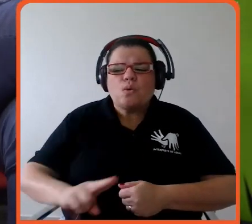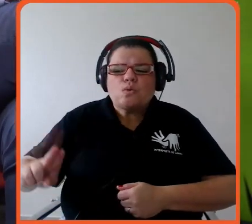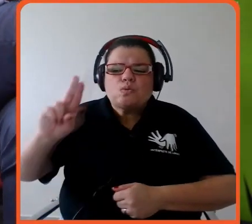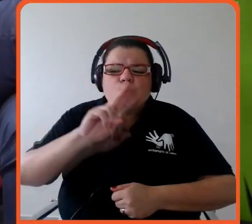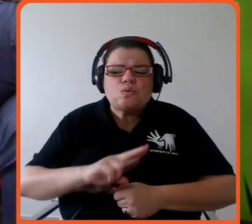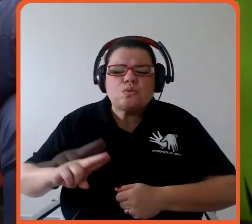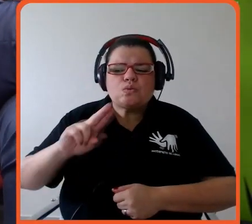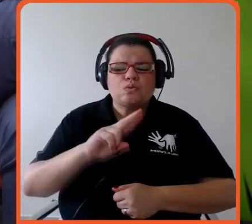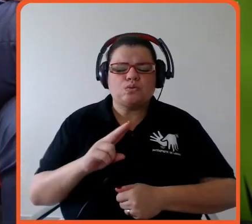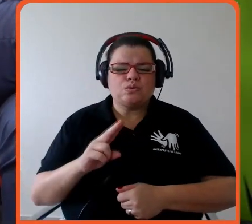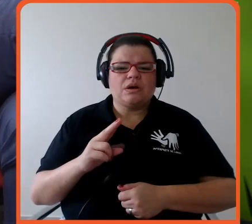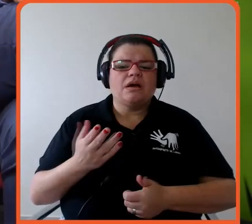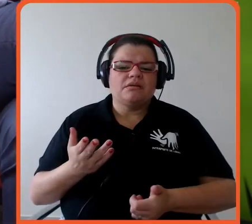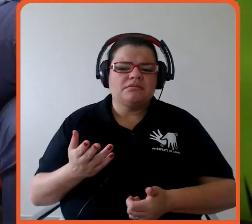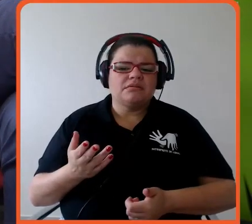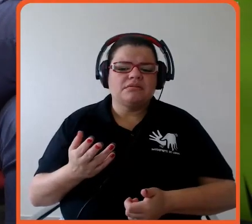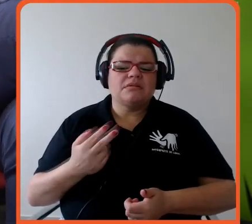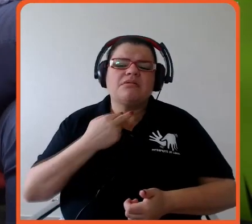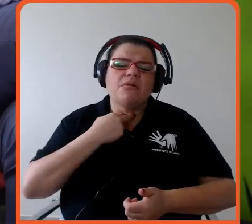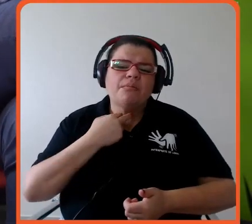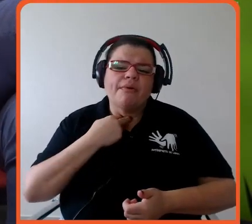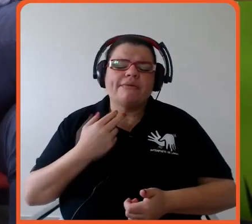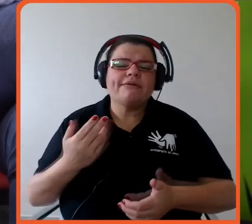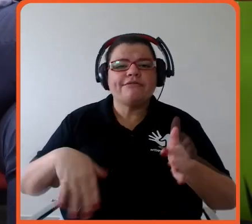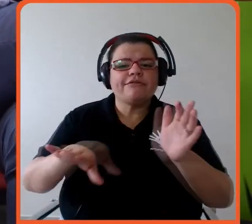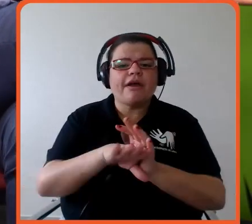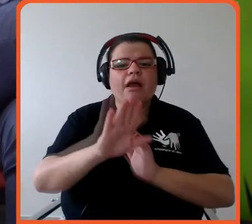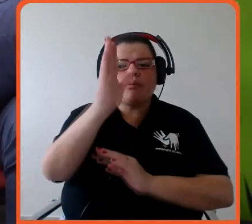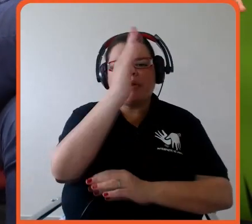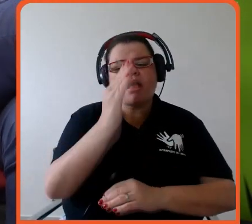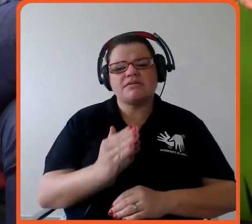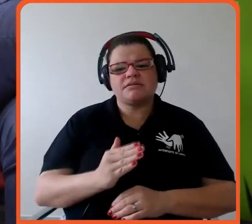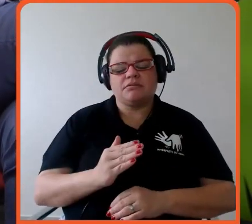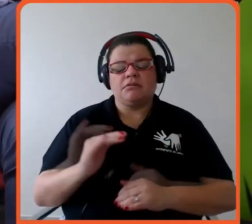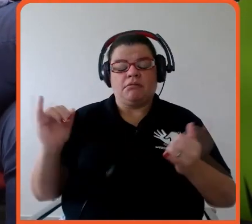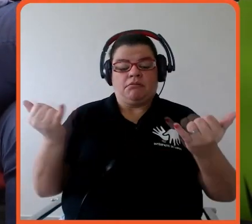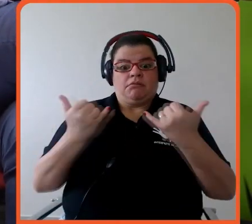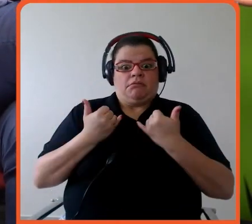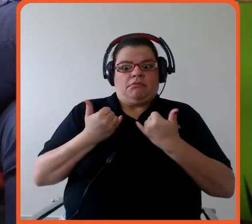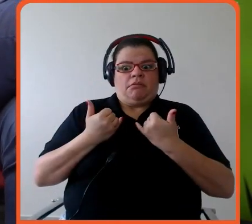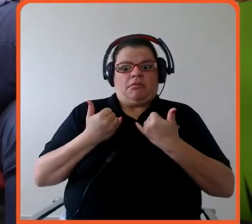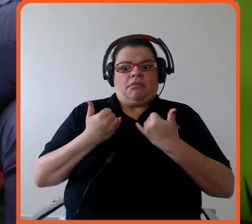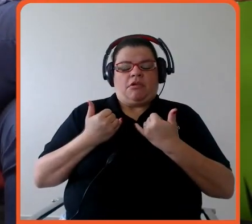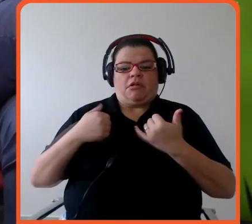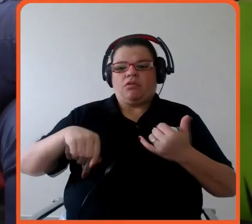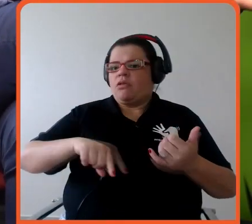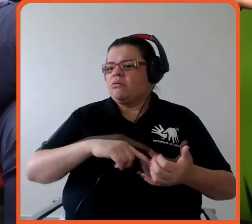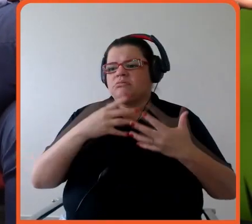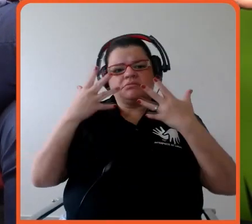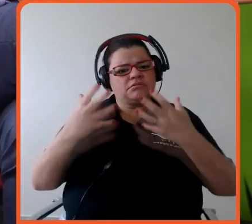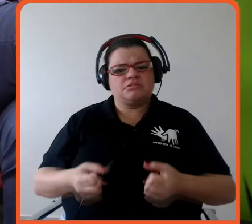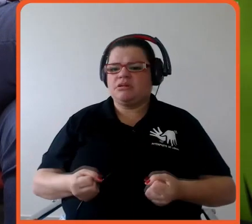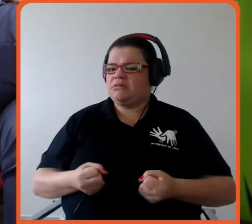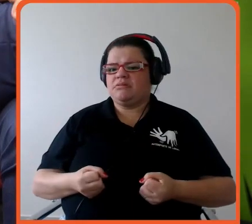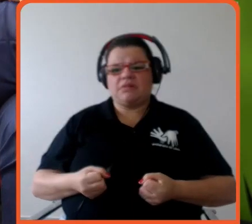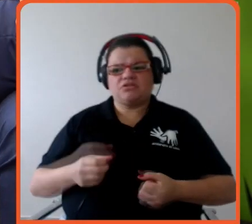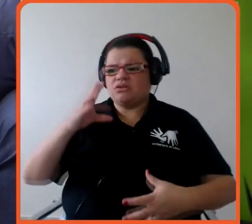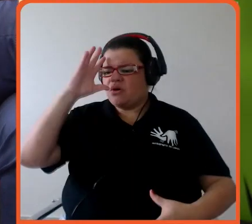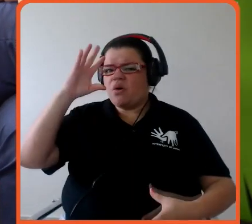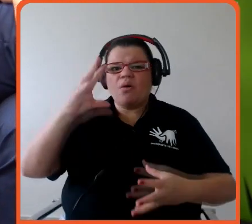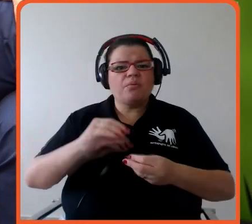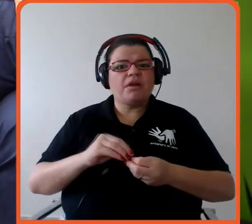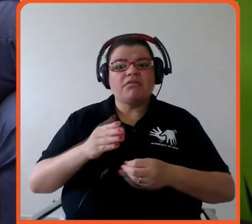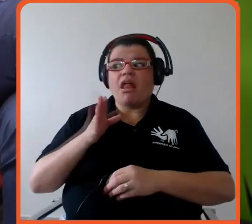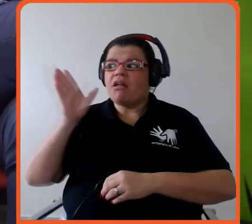a gente não pode chegar no Brasil e ter a notícia que a gente teve é inadmissível é incompreensível então